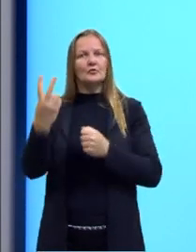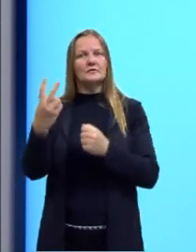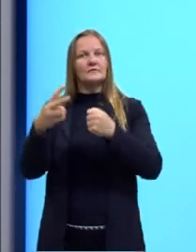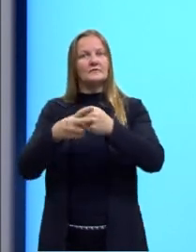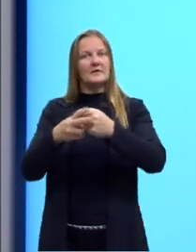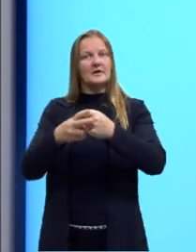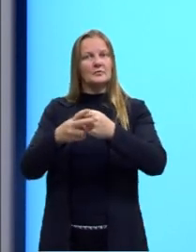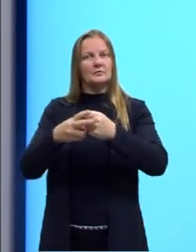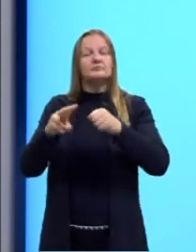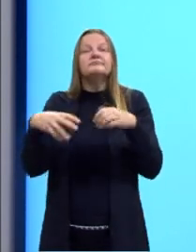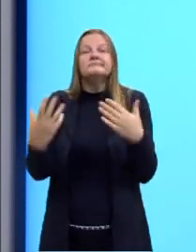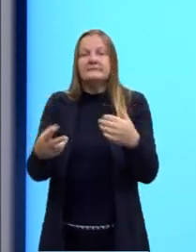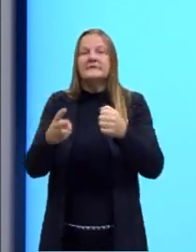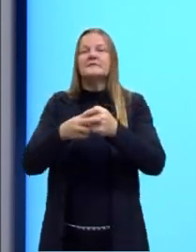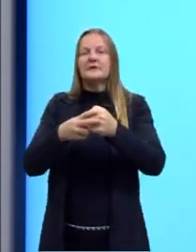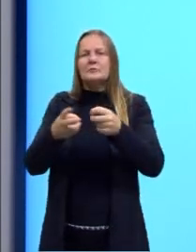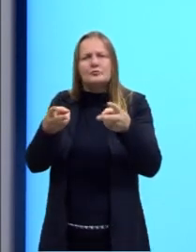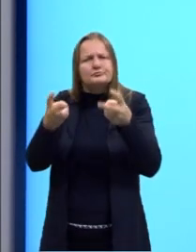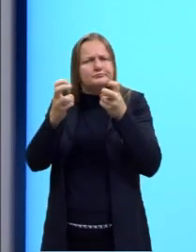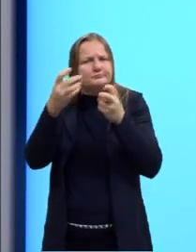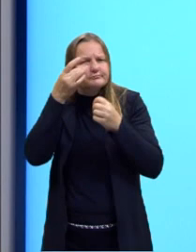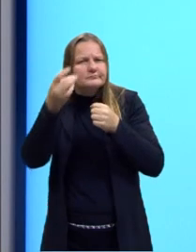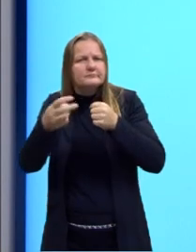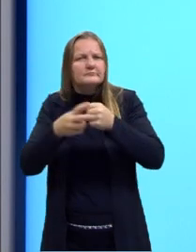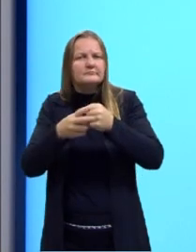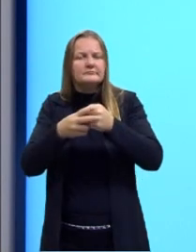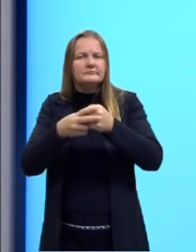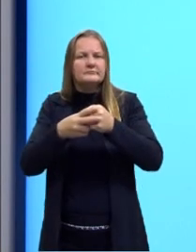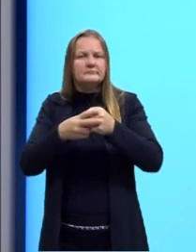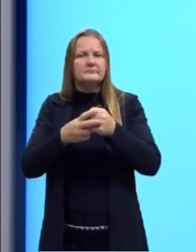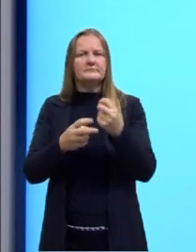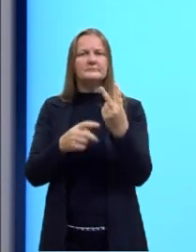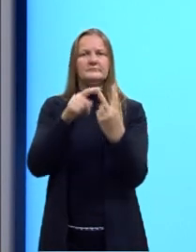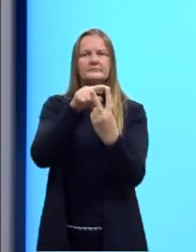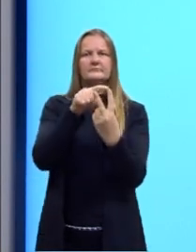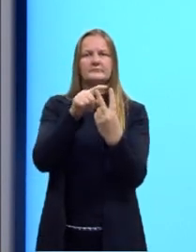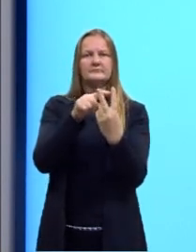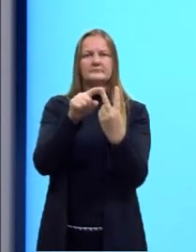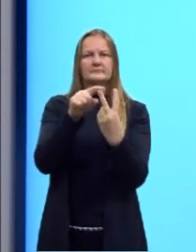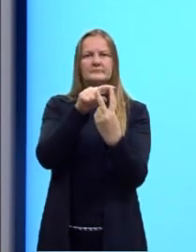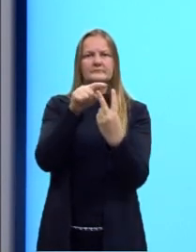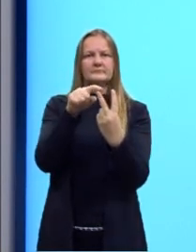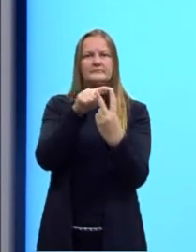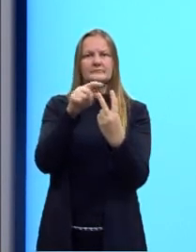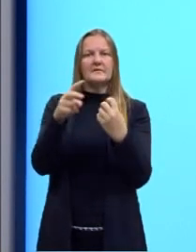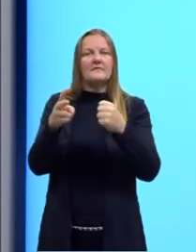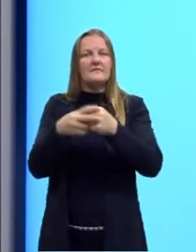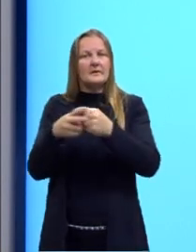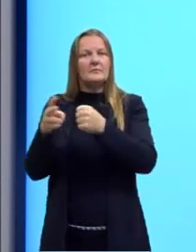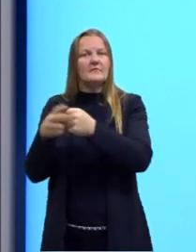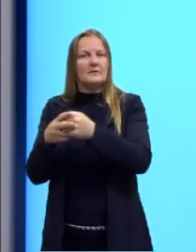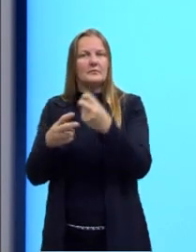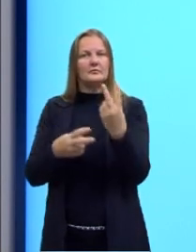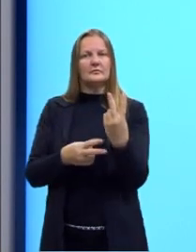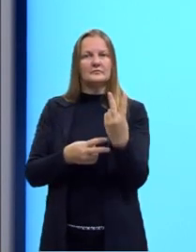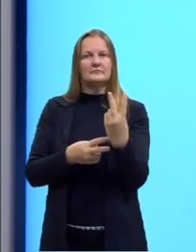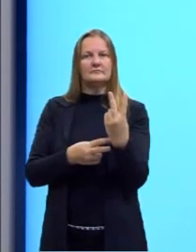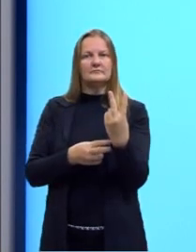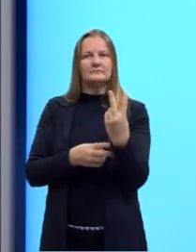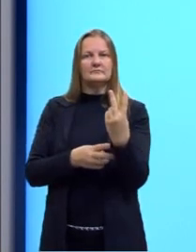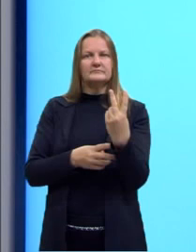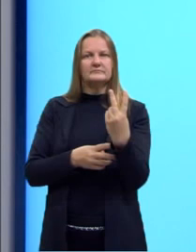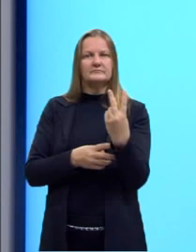verbo, ok? Então, vamos lá. Eu tenho o verbo leave e eu tenho o verbo learn. Como é que eu sei que está na zero condicional?